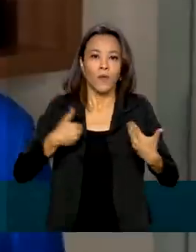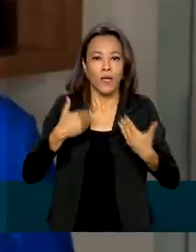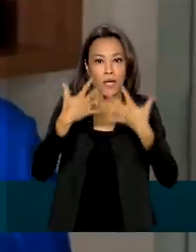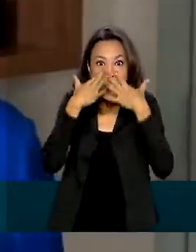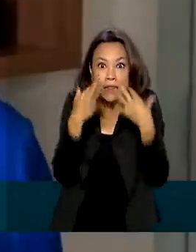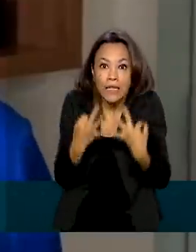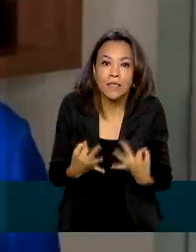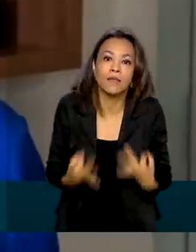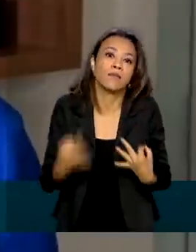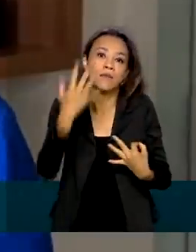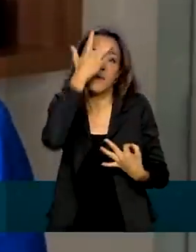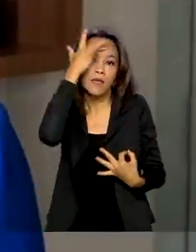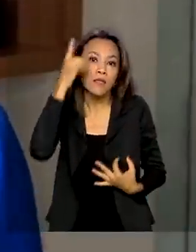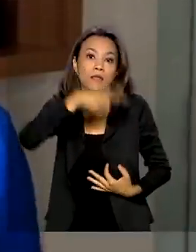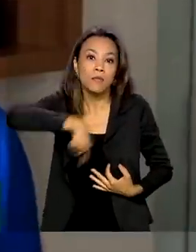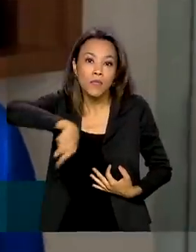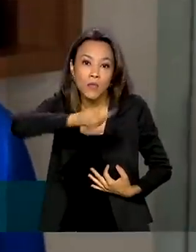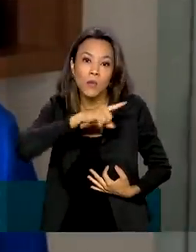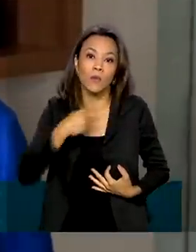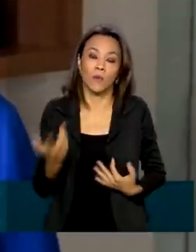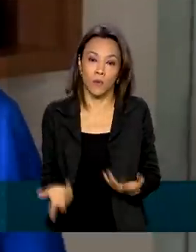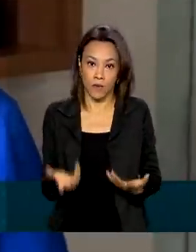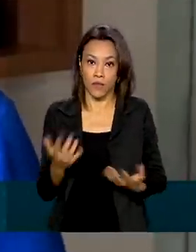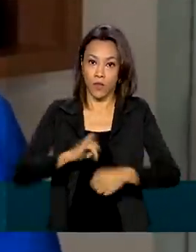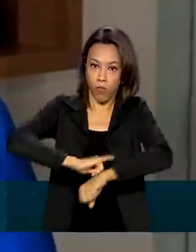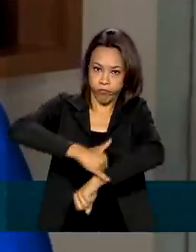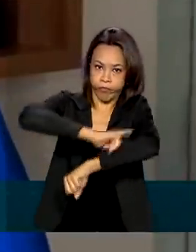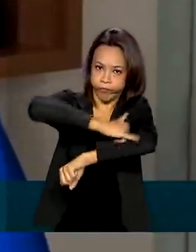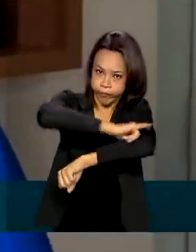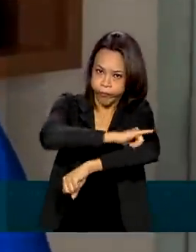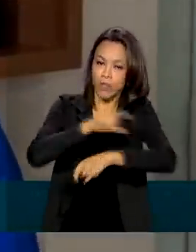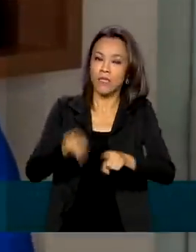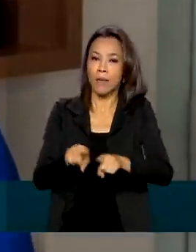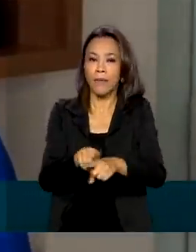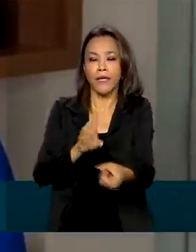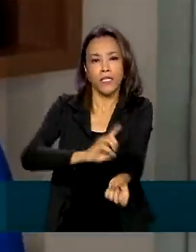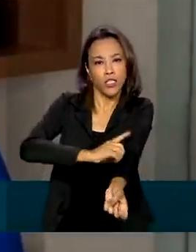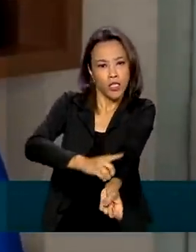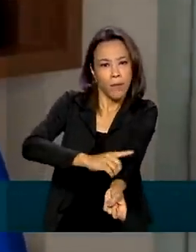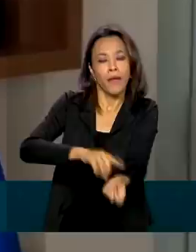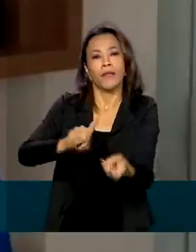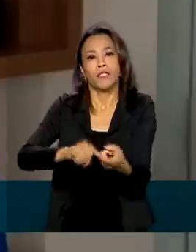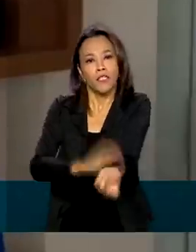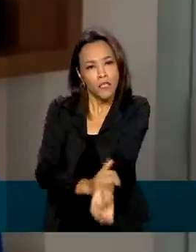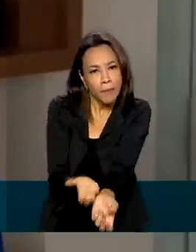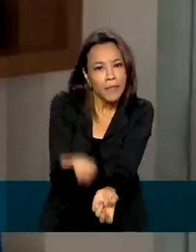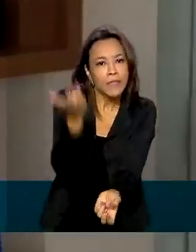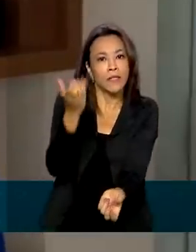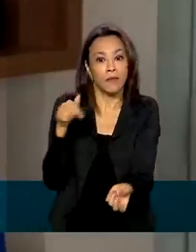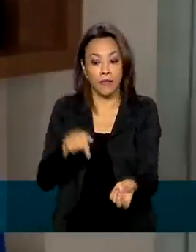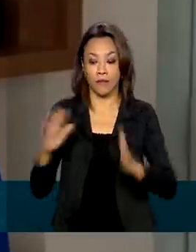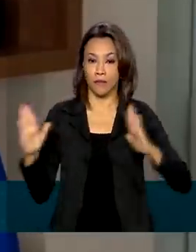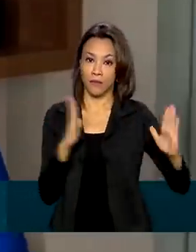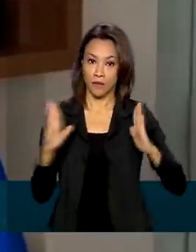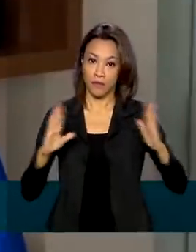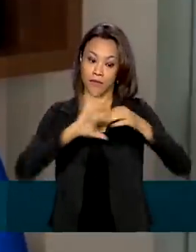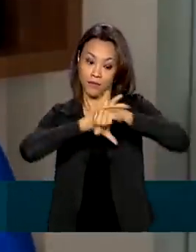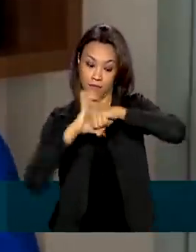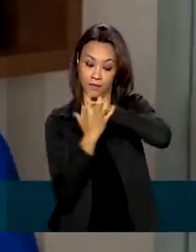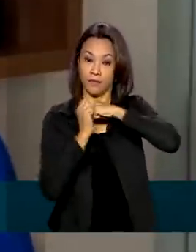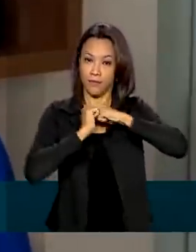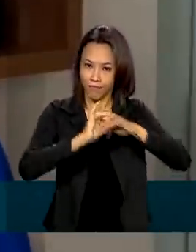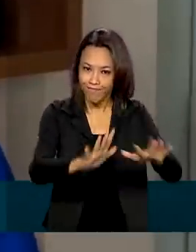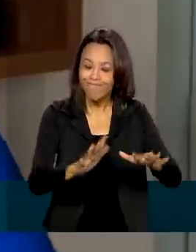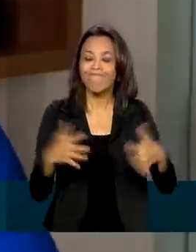aos pacientes do SUS com obesidade e também diabetes e hipertensão durante a pandemia, o